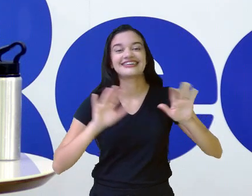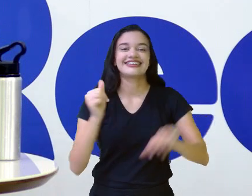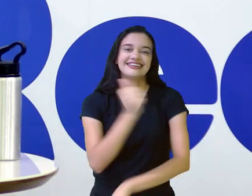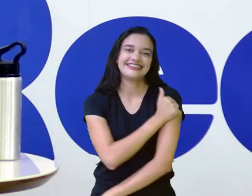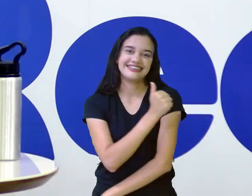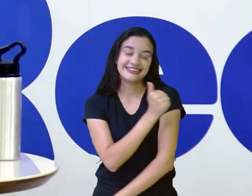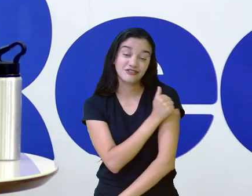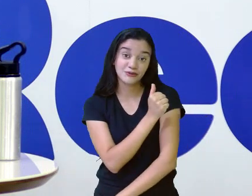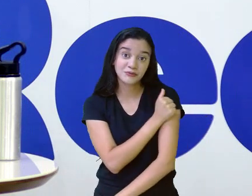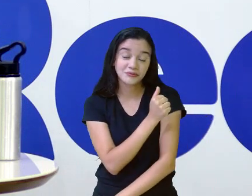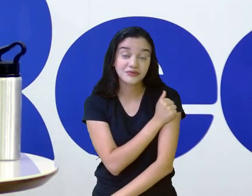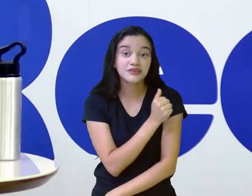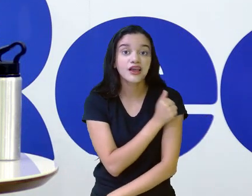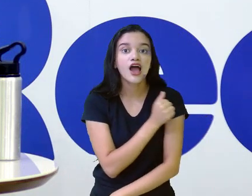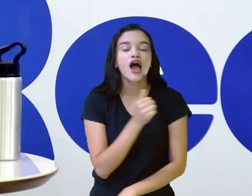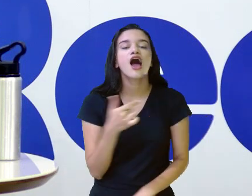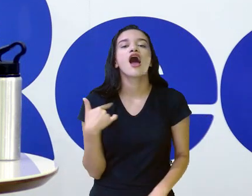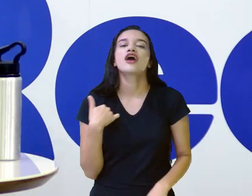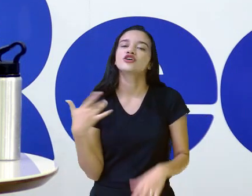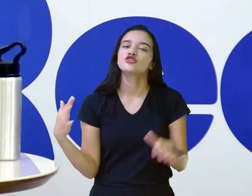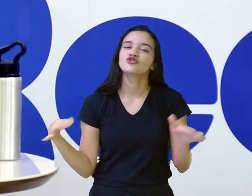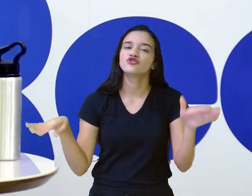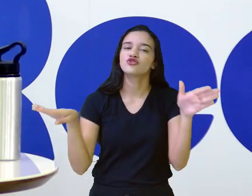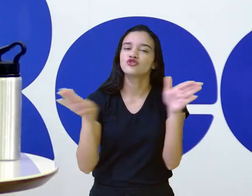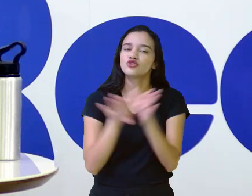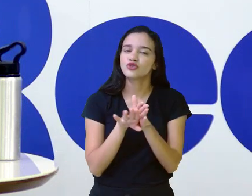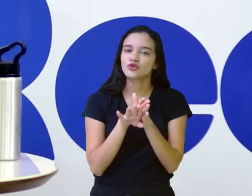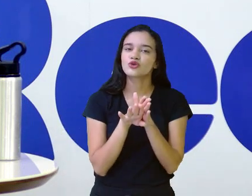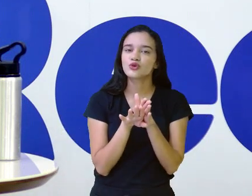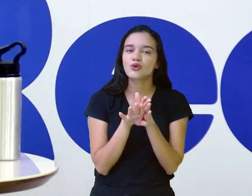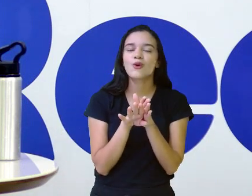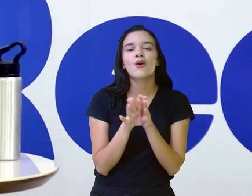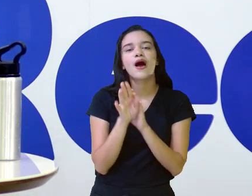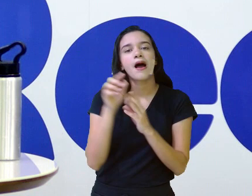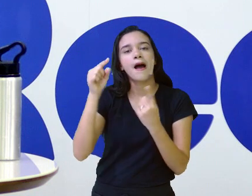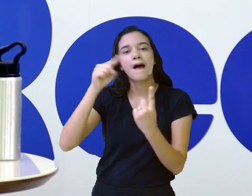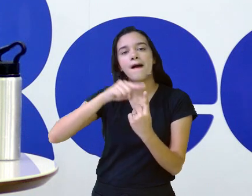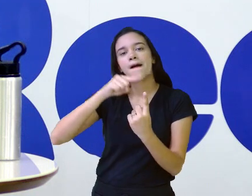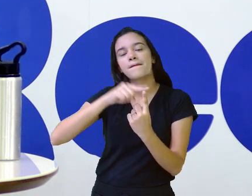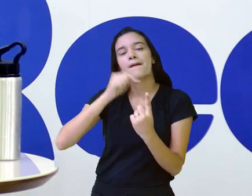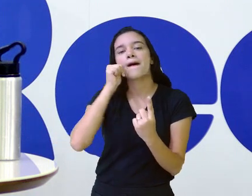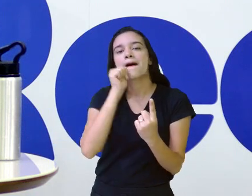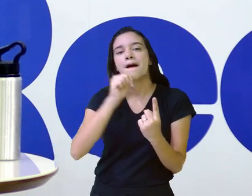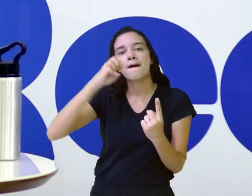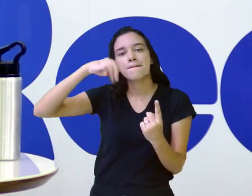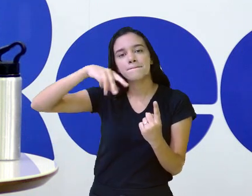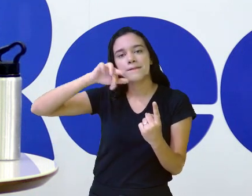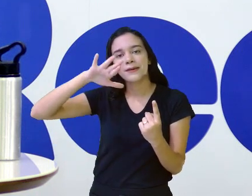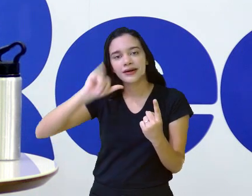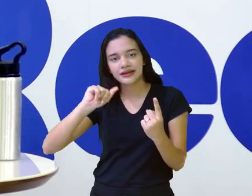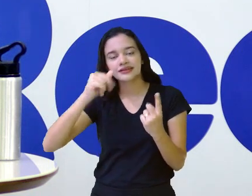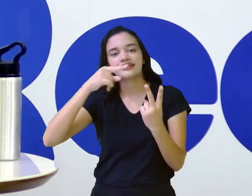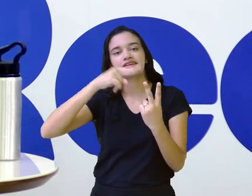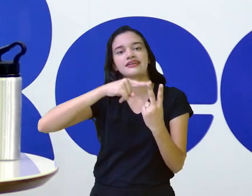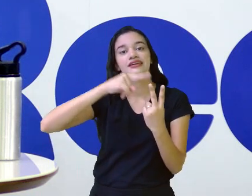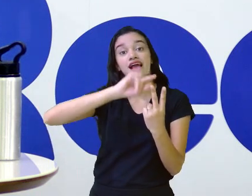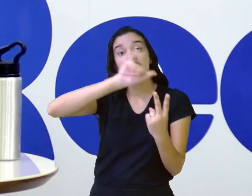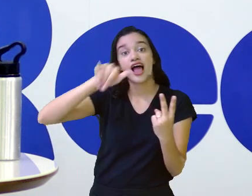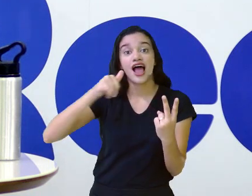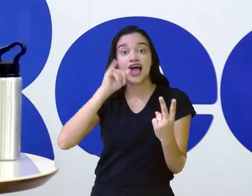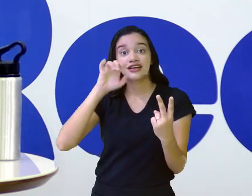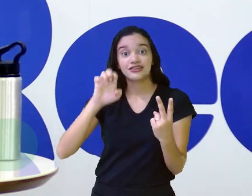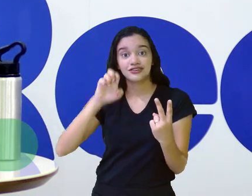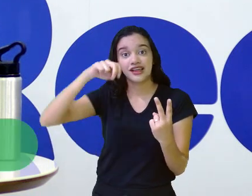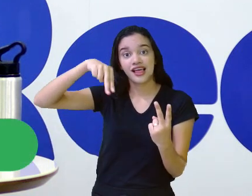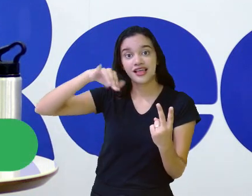estudantes, por aqui já chegou aparecendo, viu, a Maria e a Jennifer, professora Eli, então, sejam